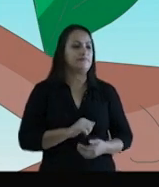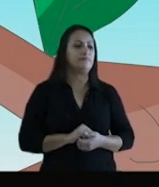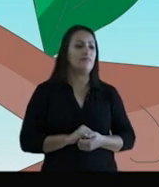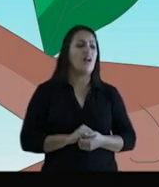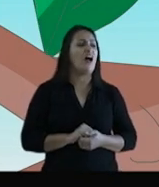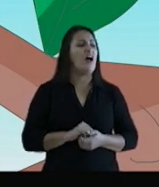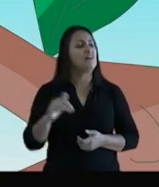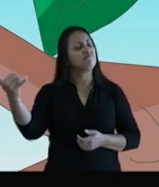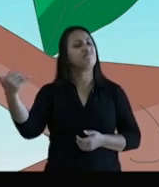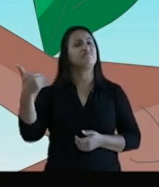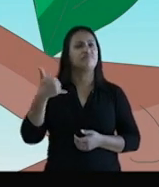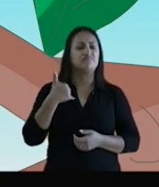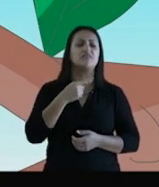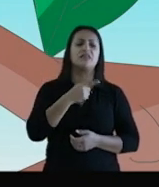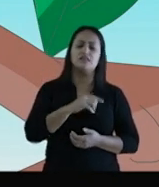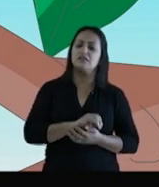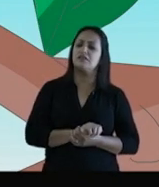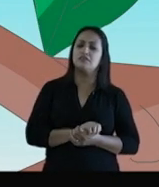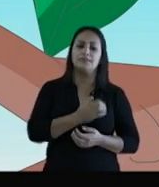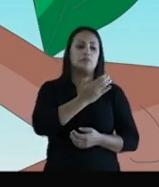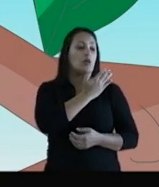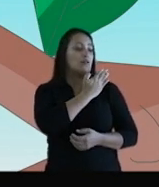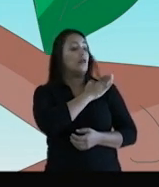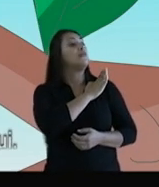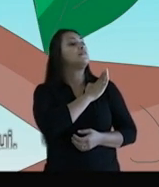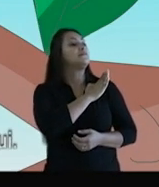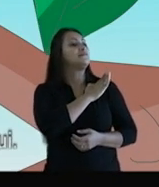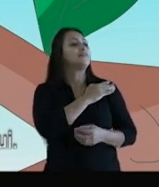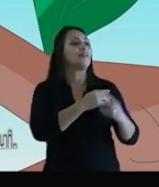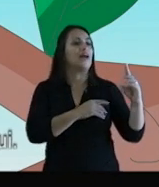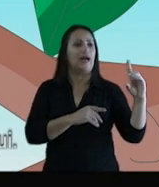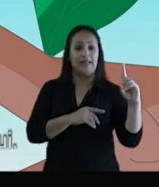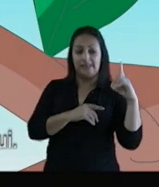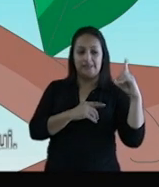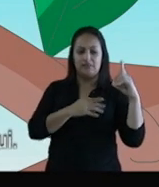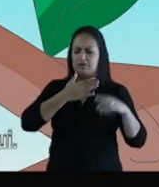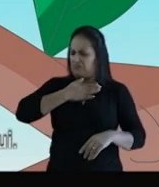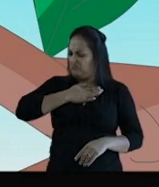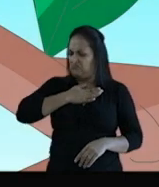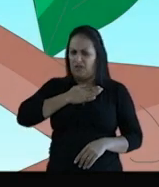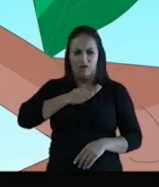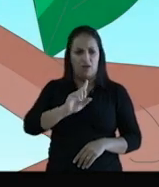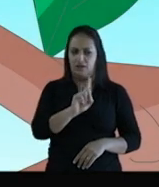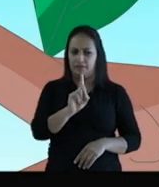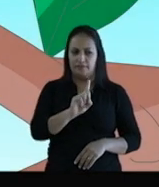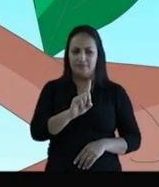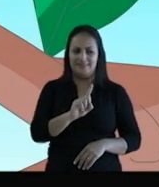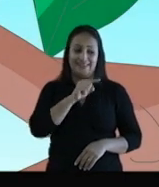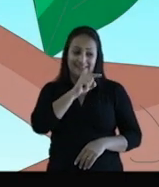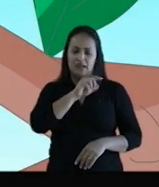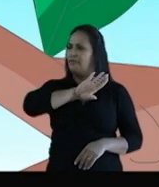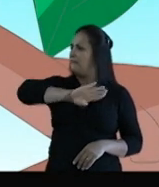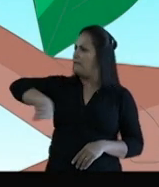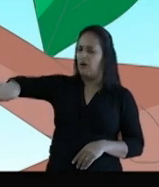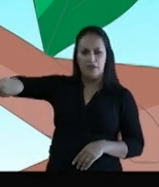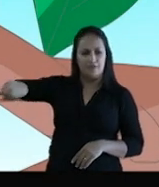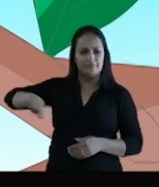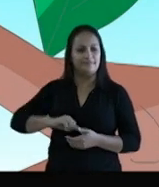ouvi falar sim. Mas e daí? Ninguém gosta de mosquito aqui. Vá embora.